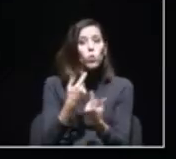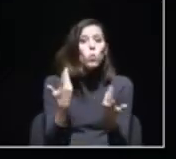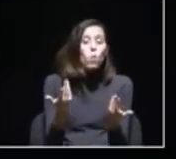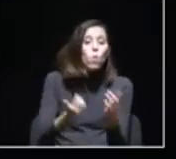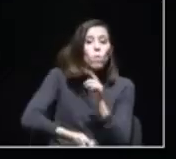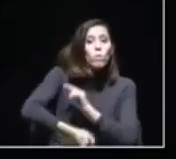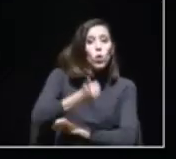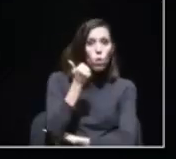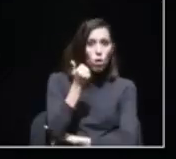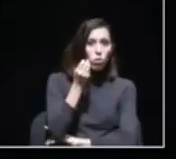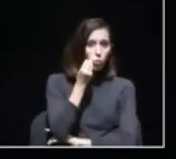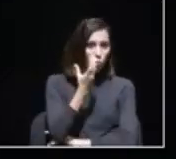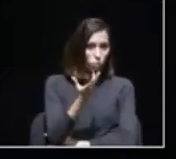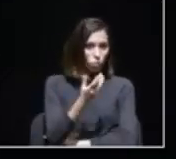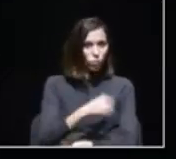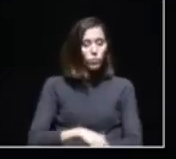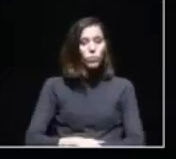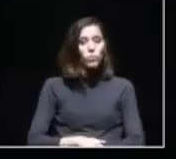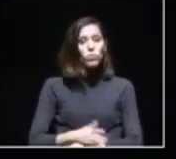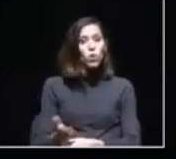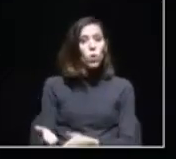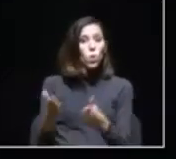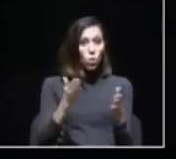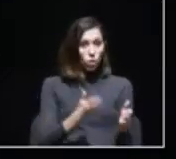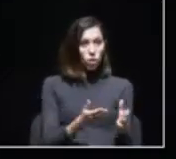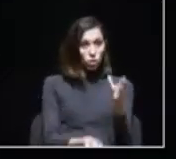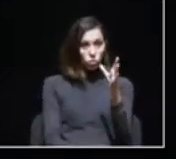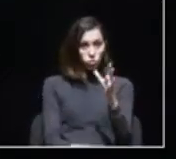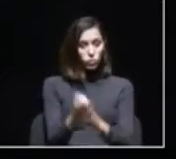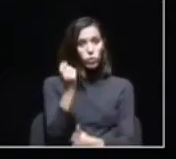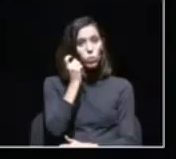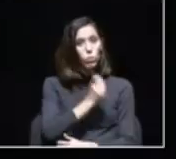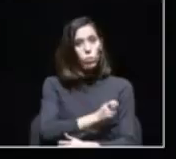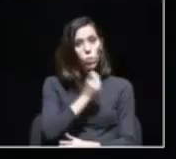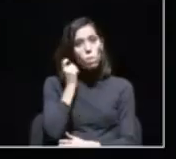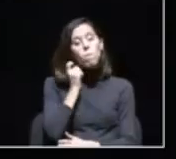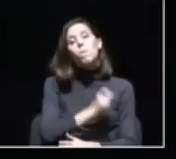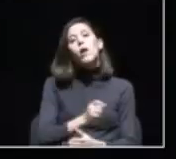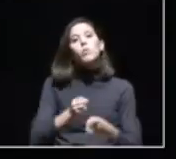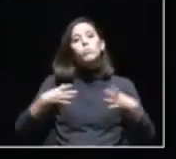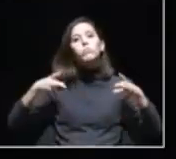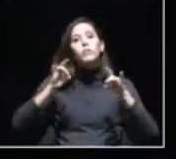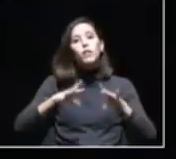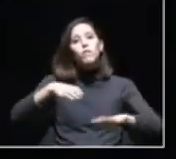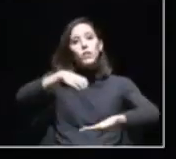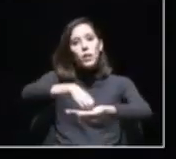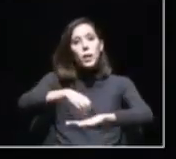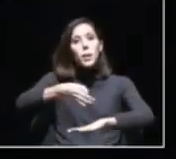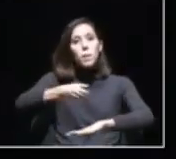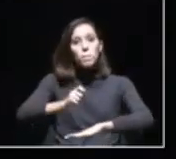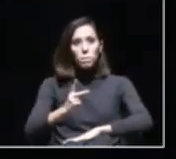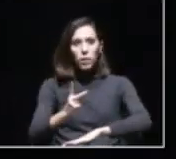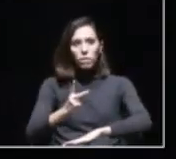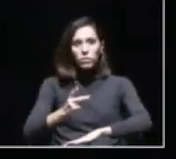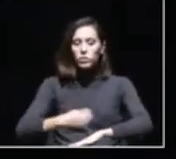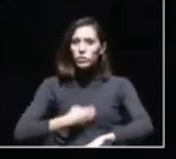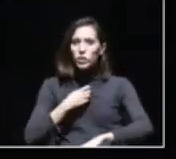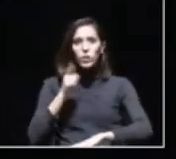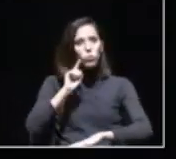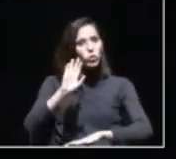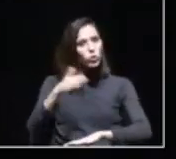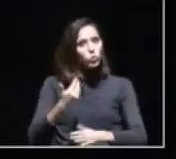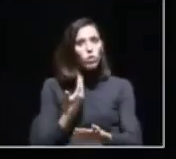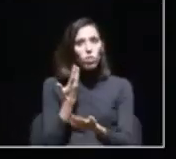melhorias. Além disso, a parte da criação destes pombais, os verdes consideram fundamental reforçar as ações de informação e